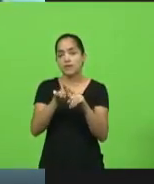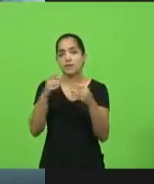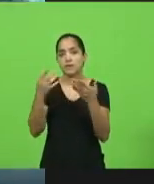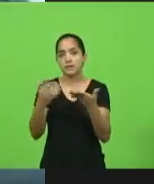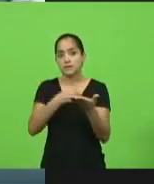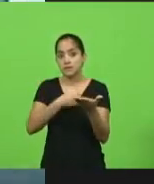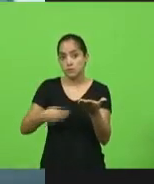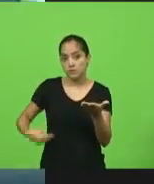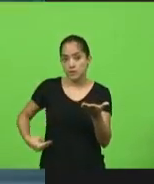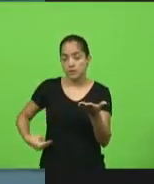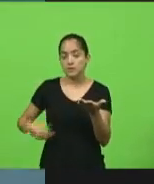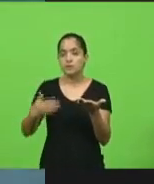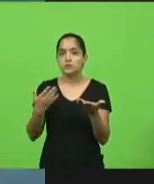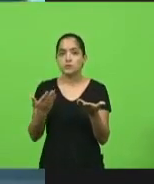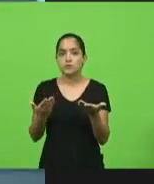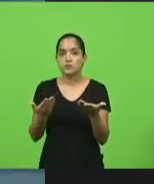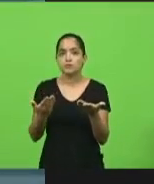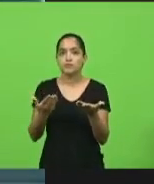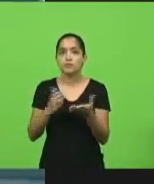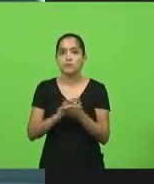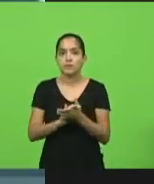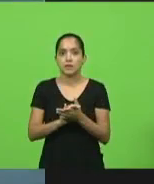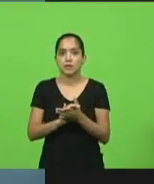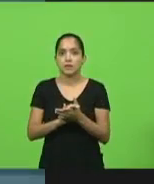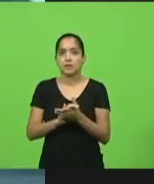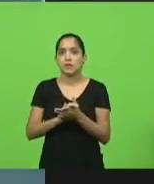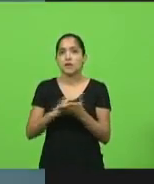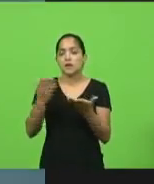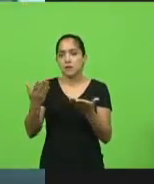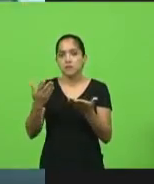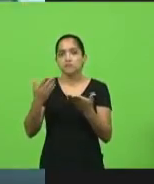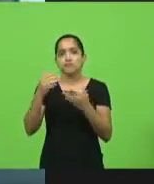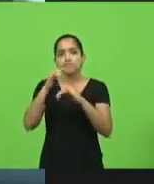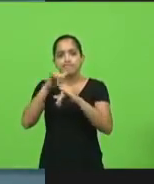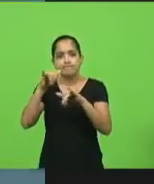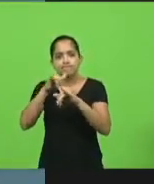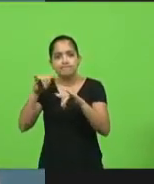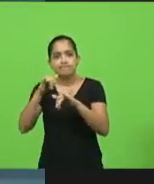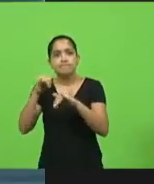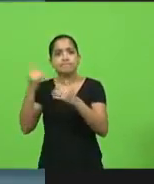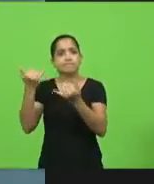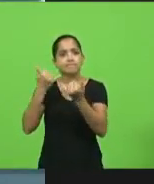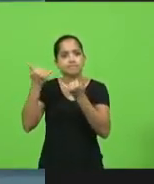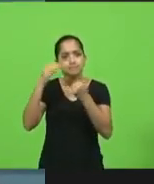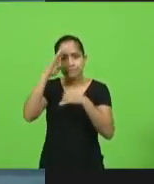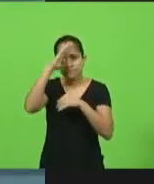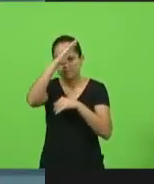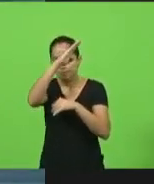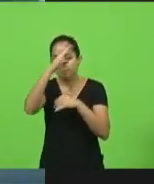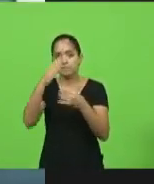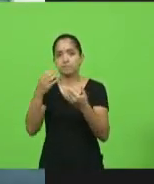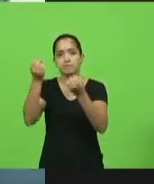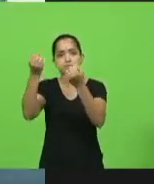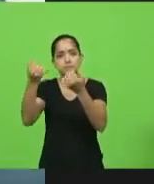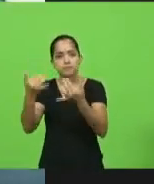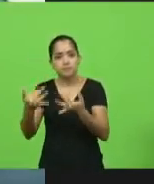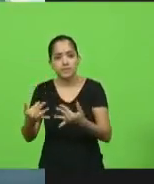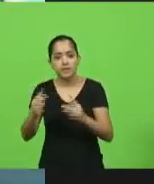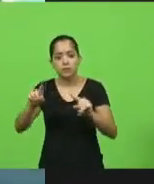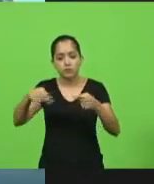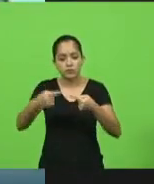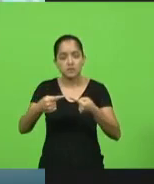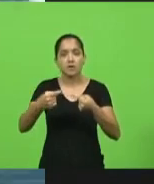ministro, levar para o presidente Bolsonaro os nossos desafios, aquilo que o Estado de Santa Catarina entende.